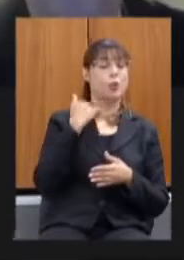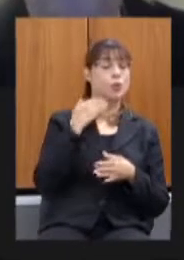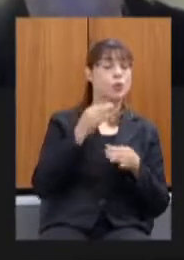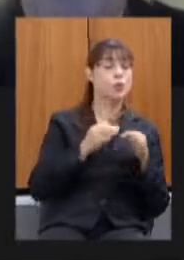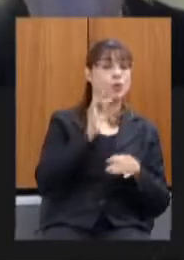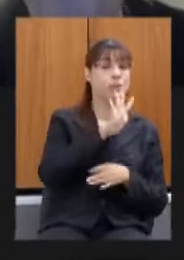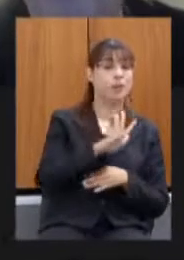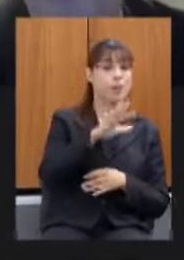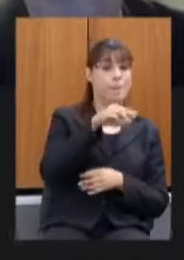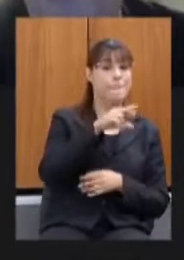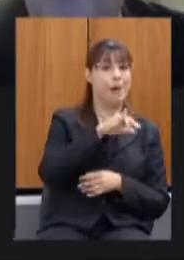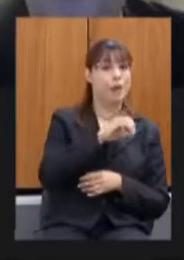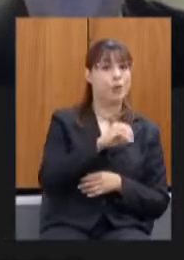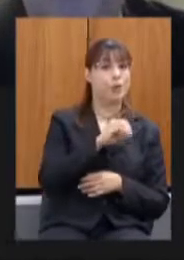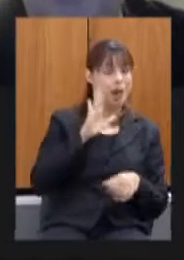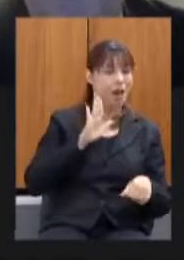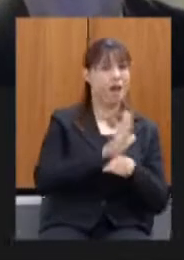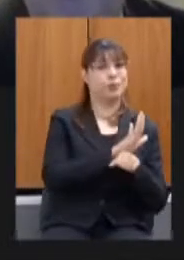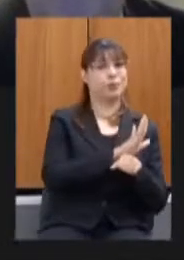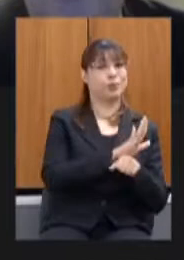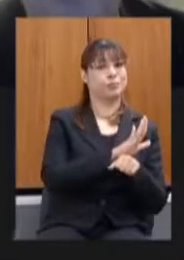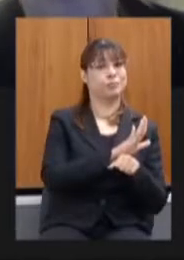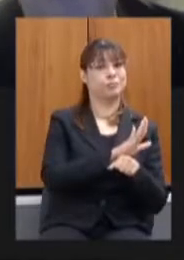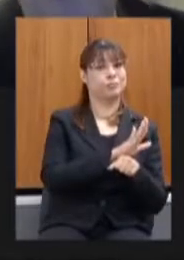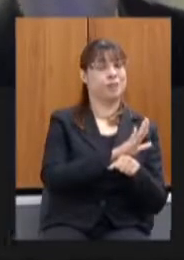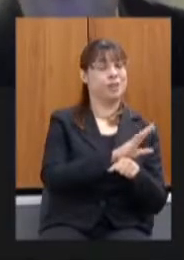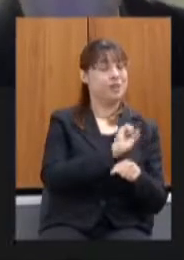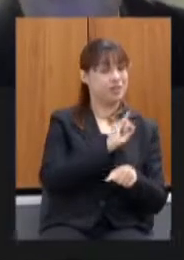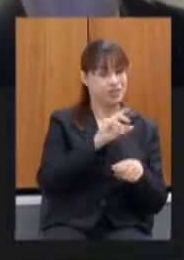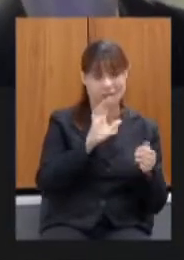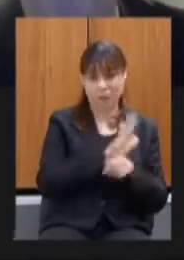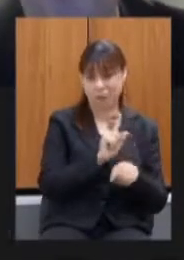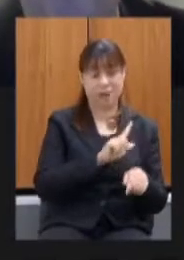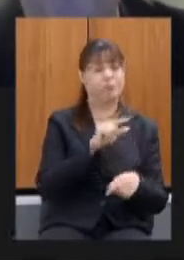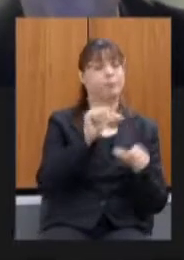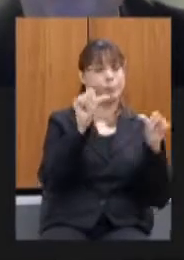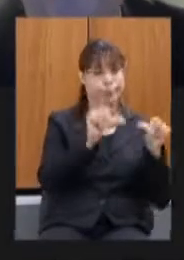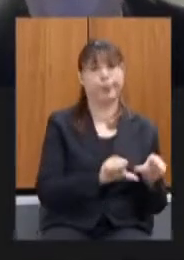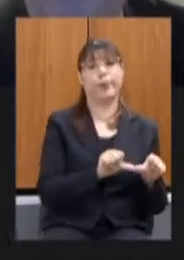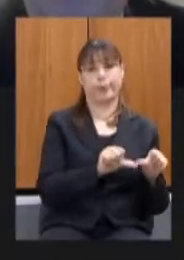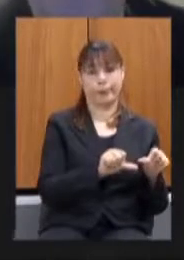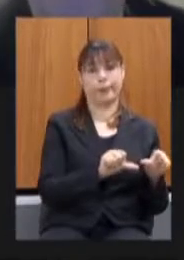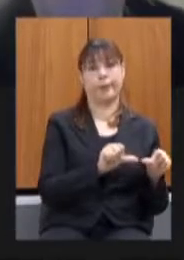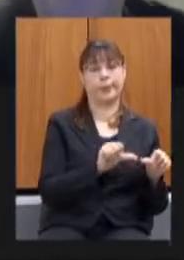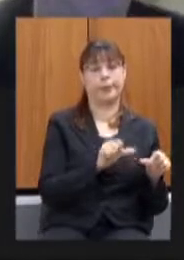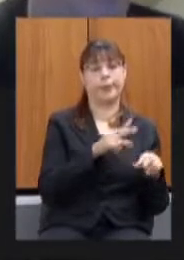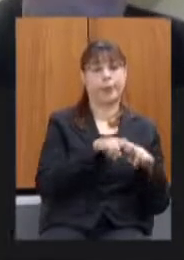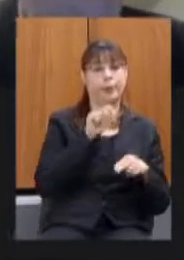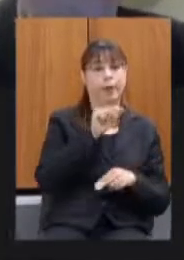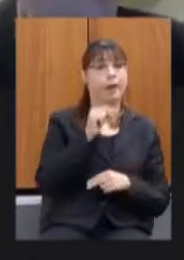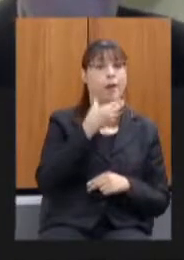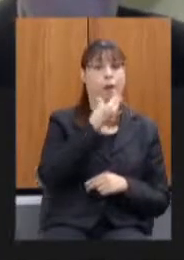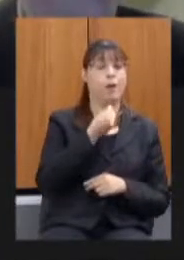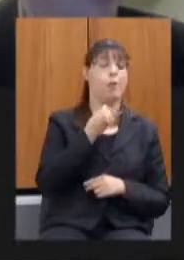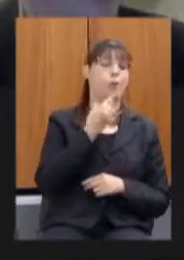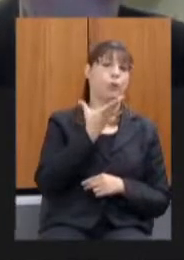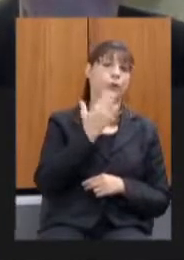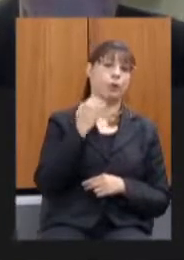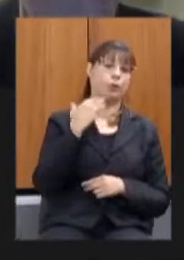doutor Mário que desde então tem colaborado muito para que as ações